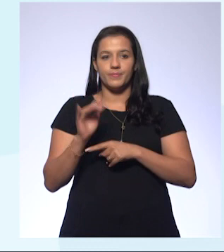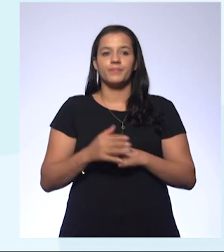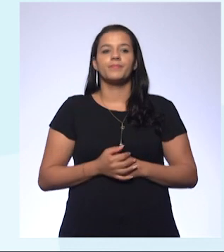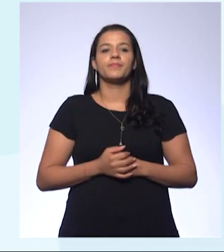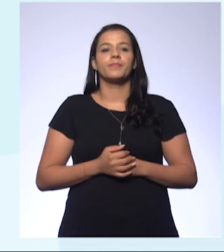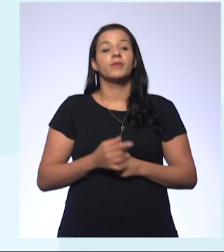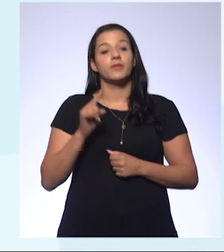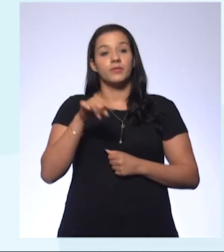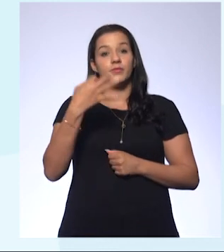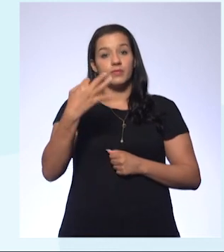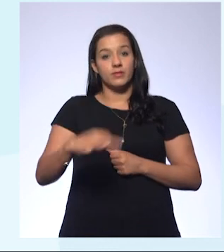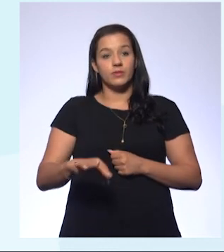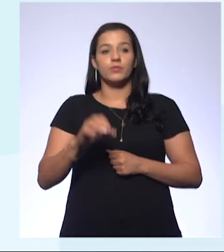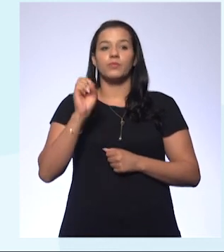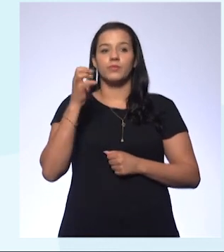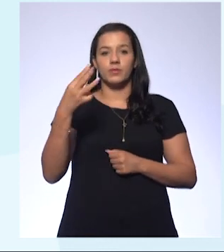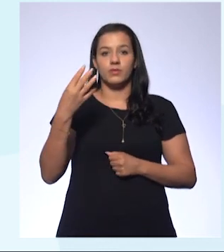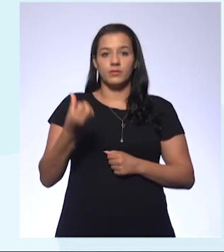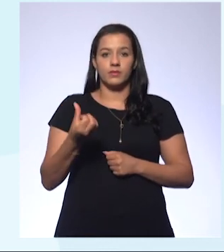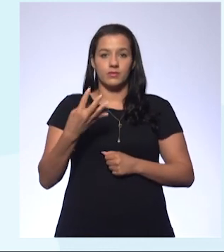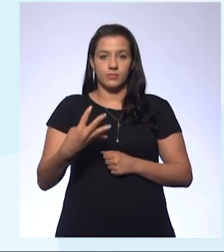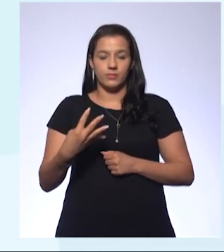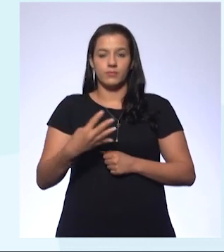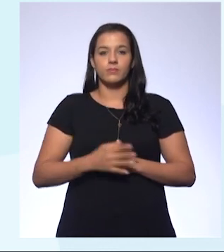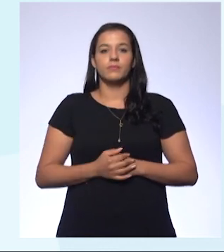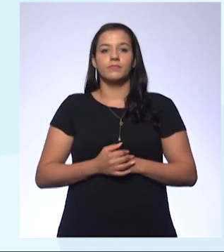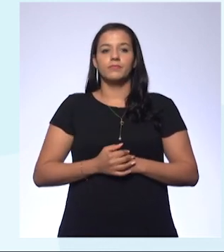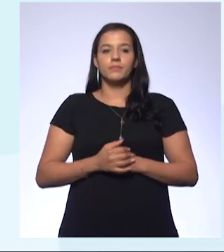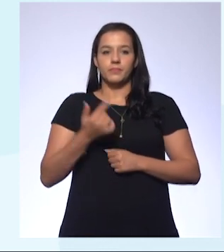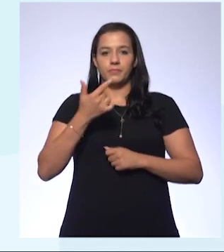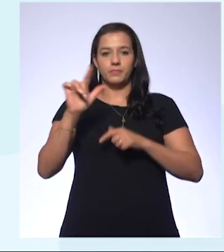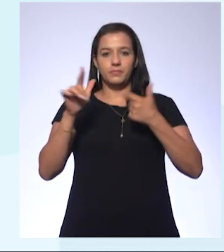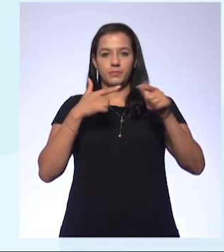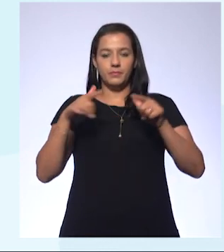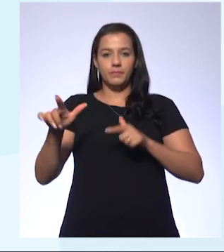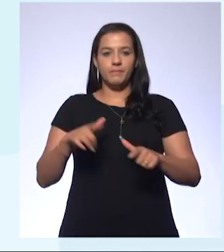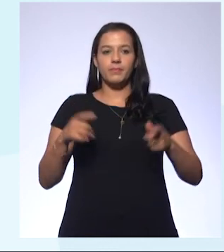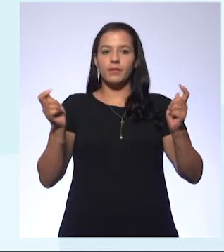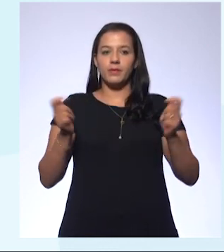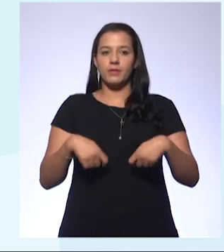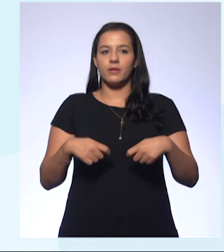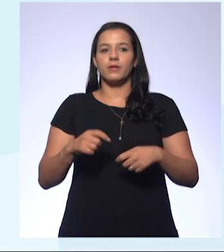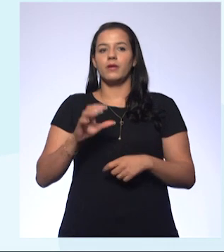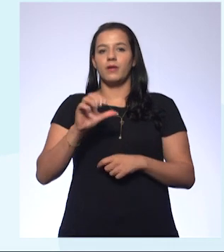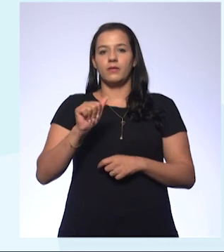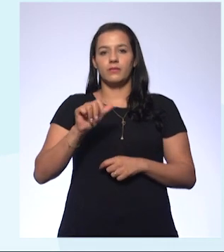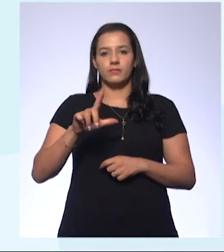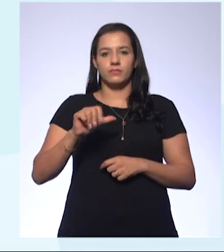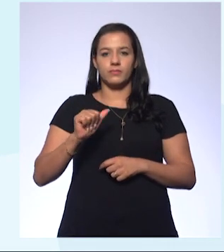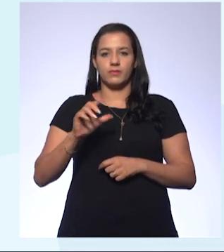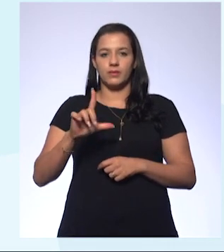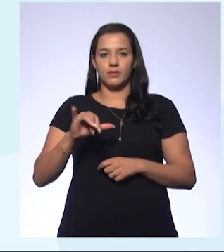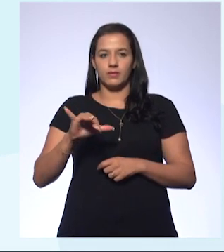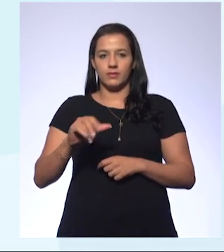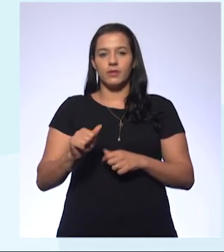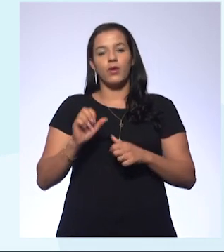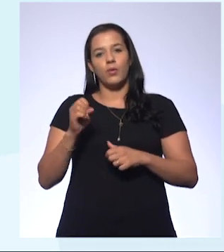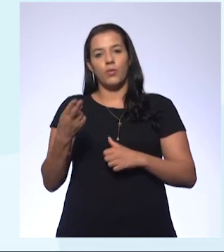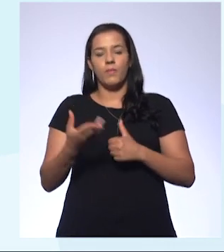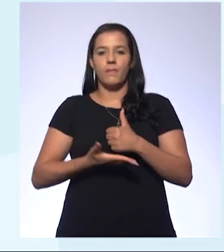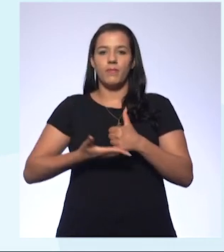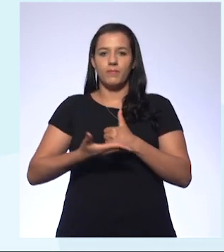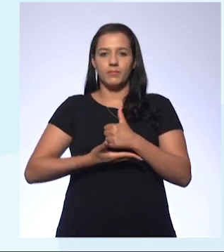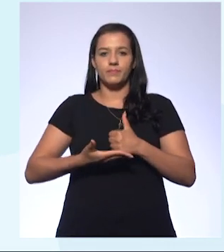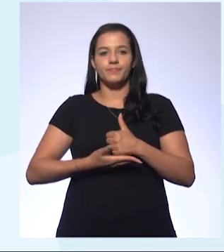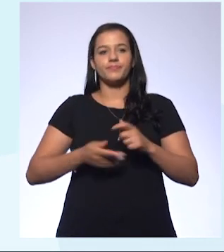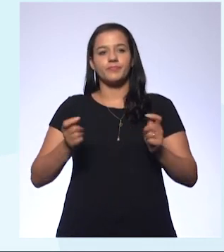colocou esses valores aqui. E as próximas, quais são as substâncias alcalinas ou básicas? Seriam